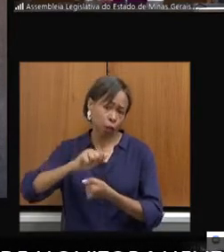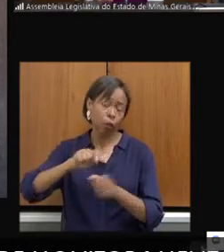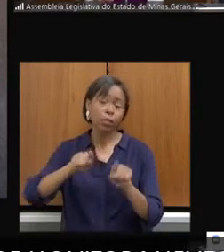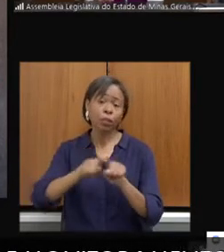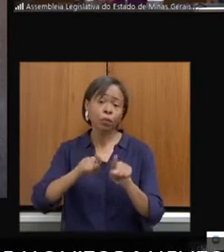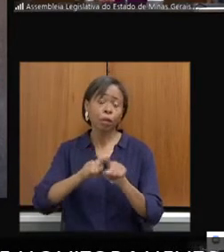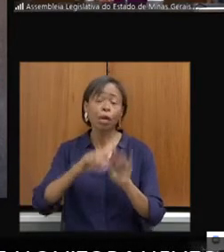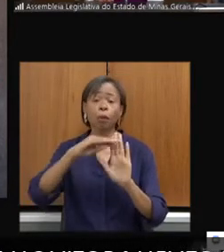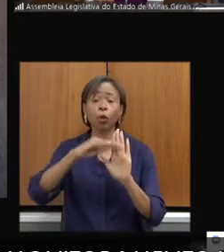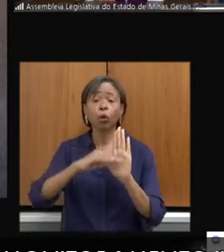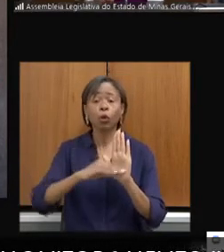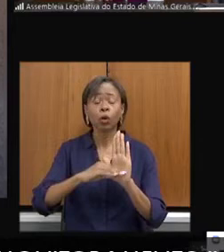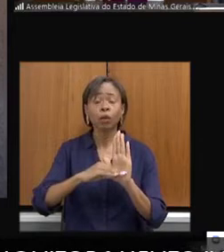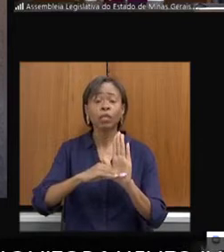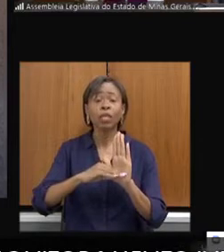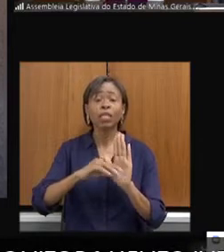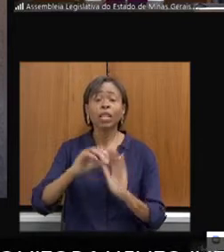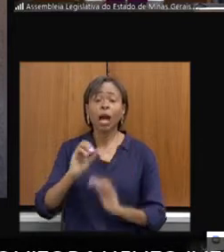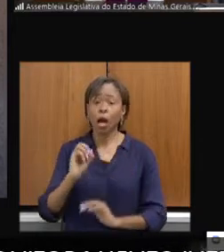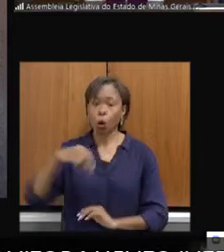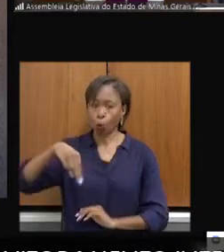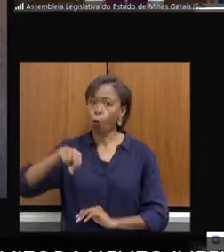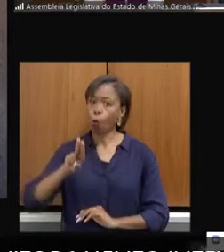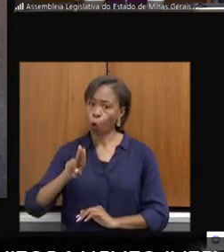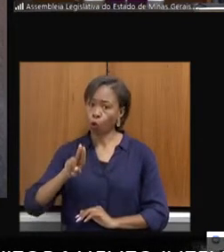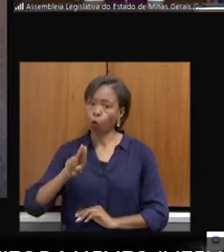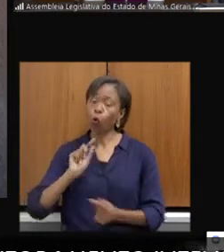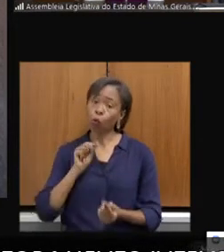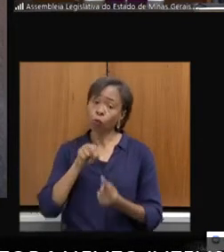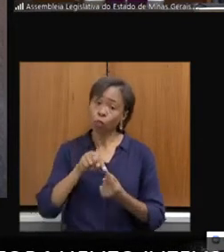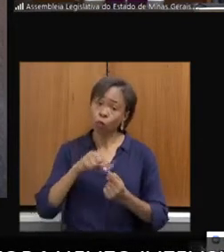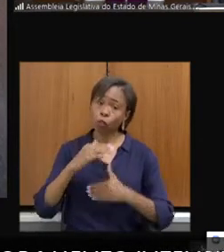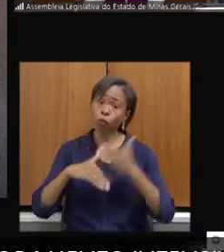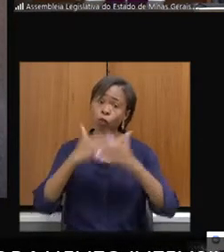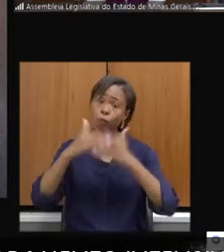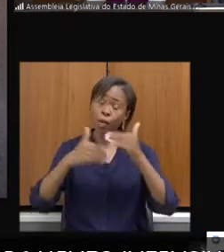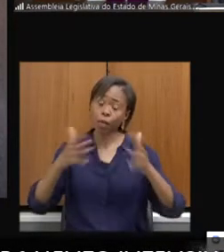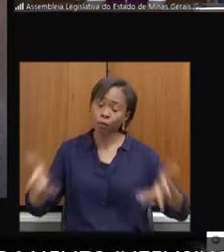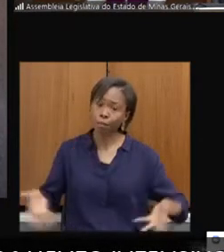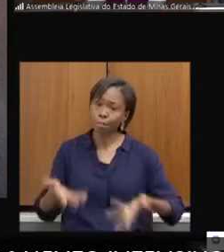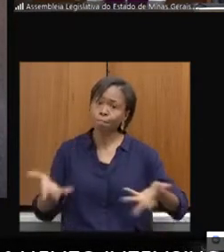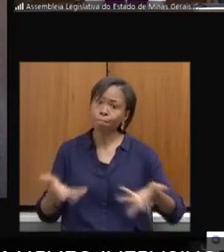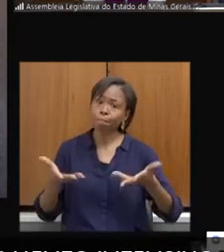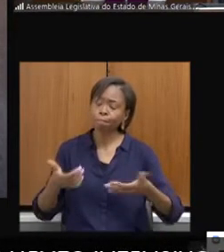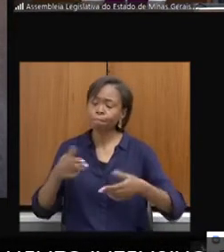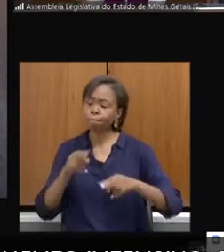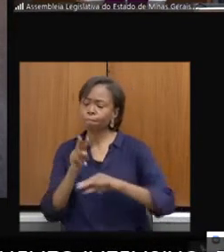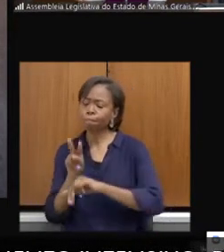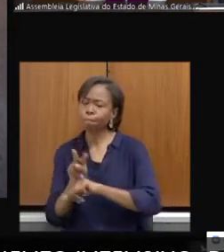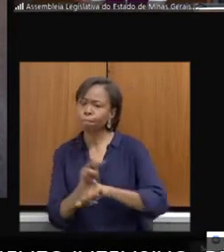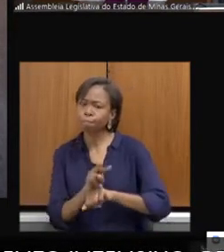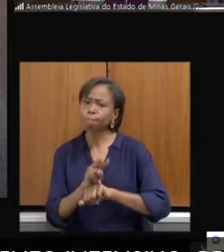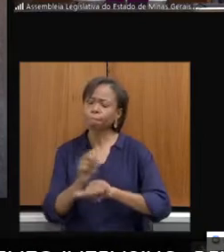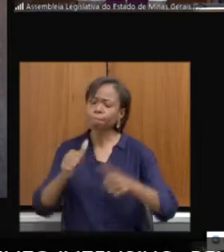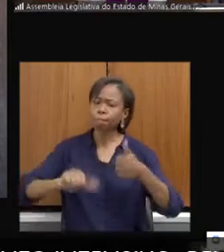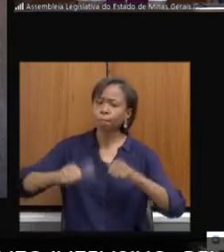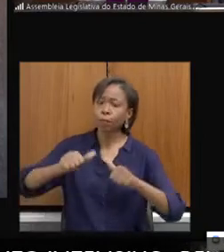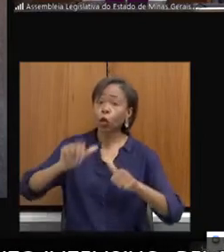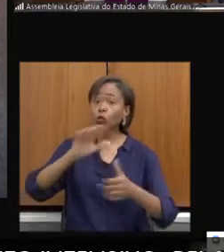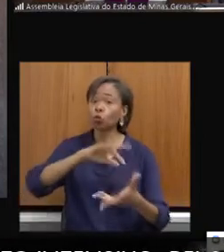Programa das Nações Unidas para o Desenvolvimento, com o intuito de fomentar o monitoramento e avaliação de forma global.